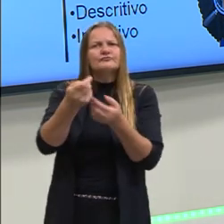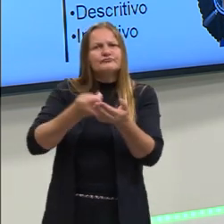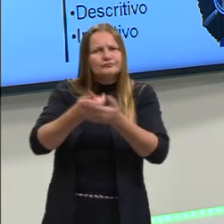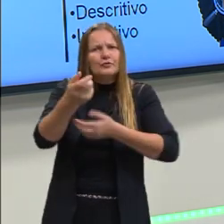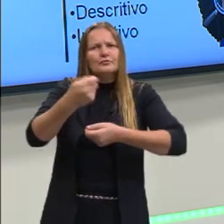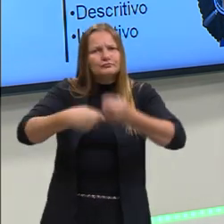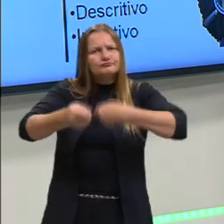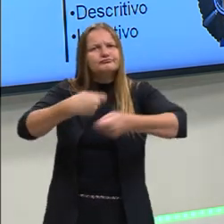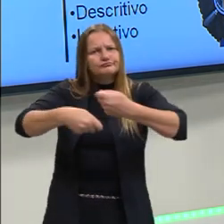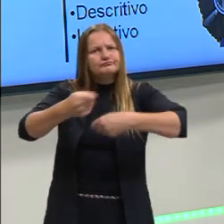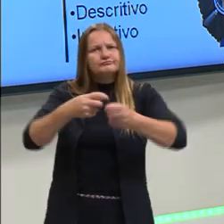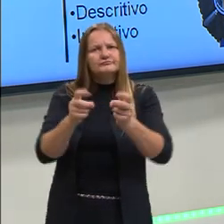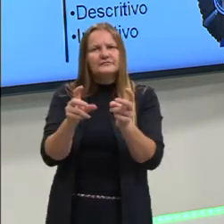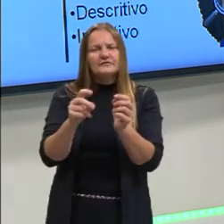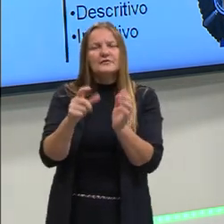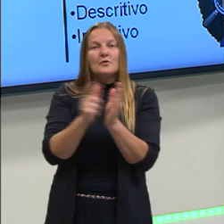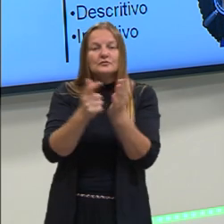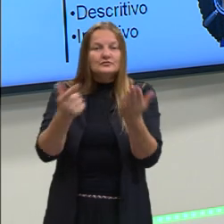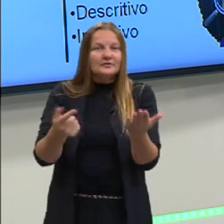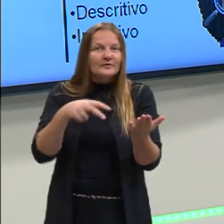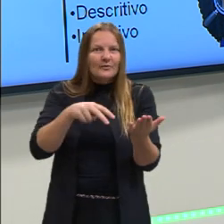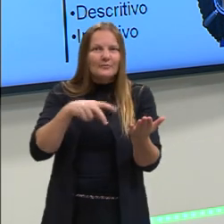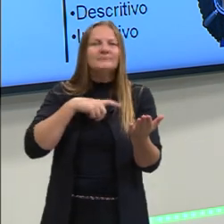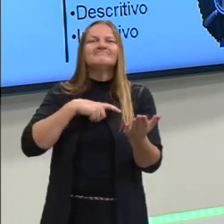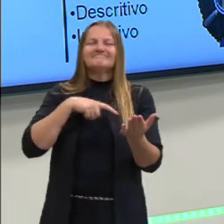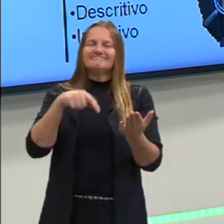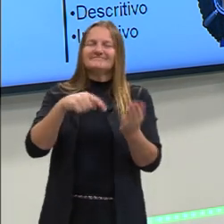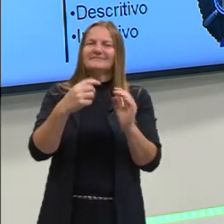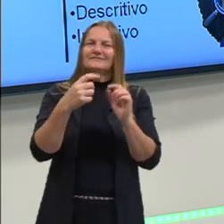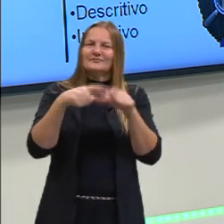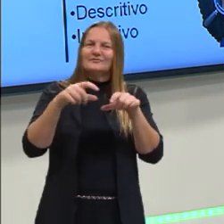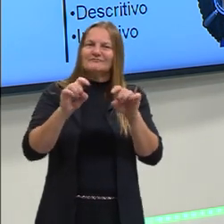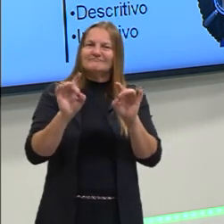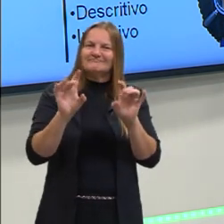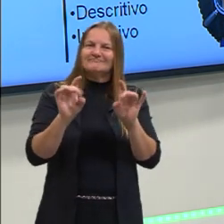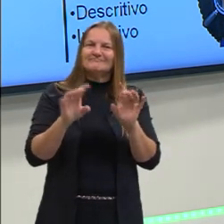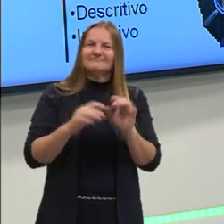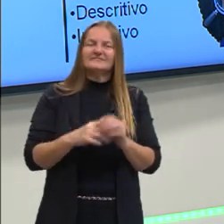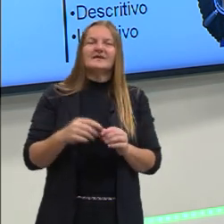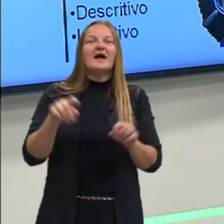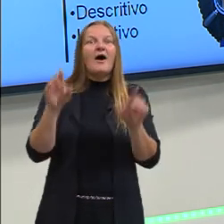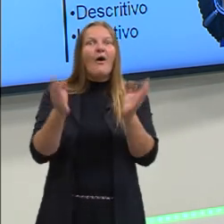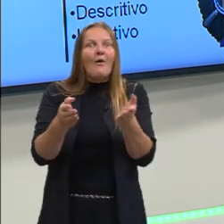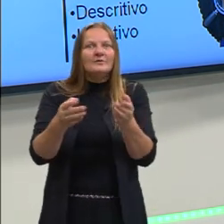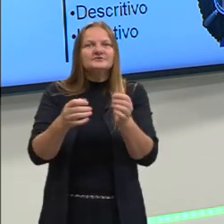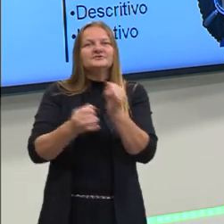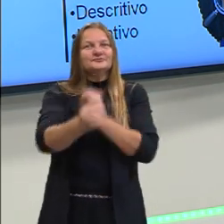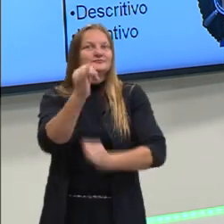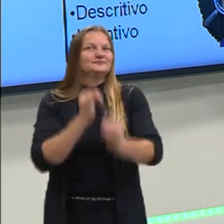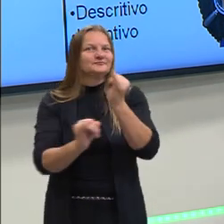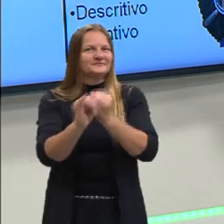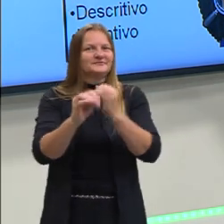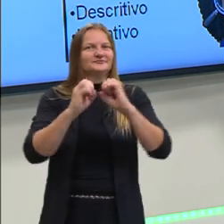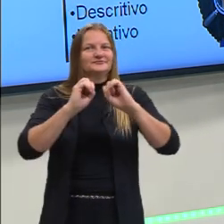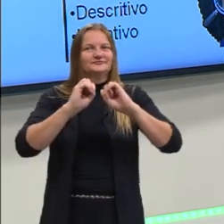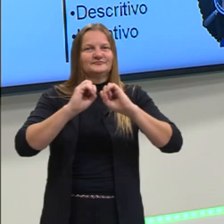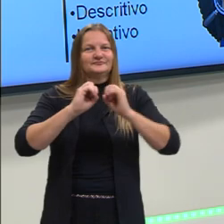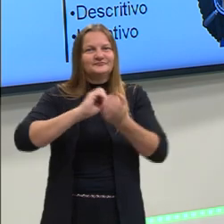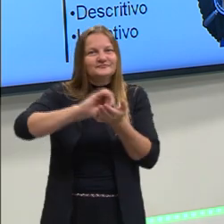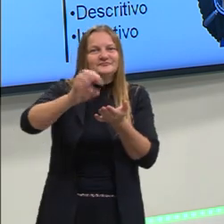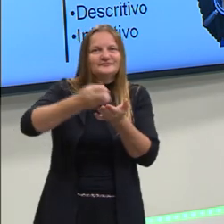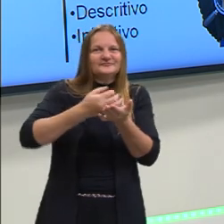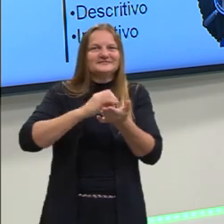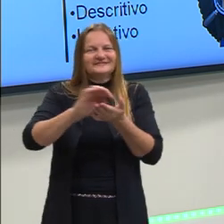o que você tem para vender, os anúncios. Agora, encontramos dentro da internet muito disso também, utilizando